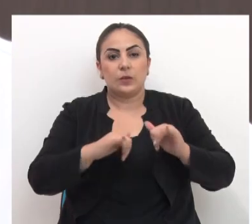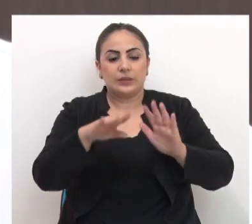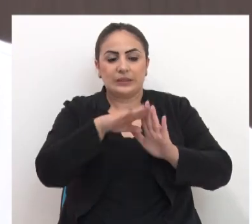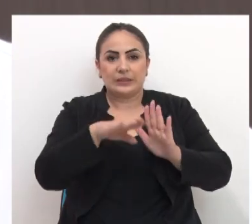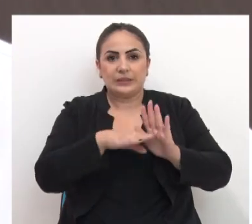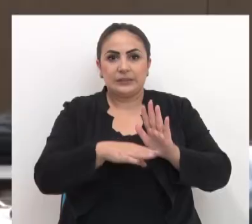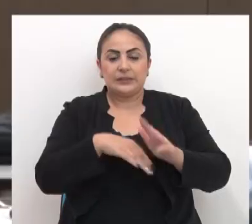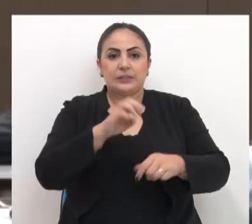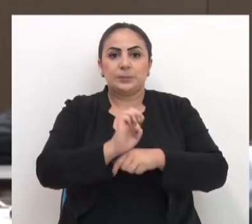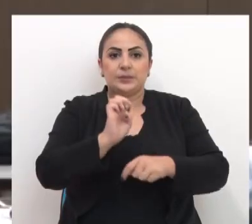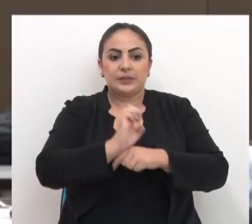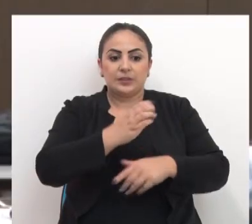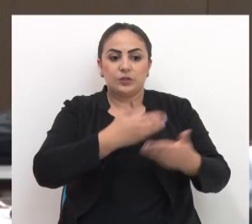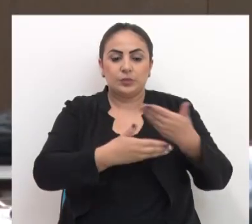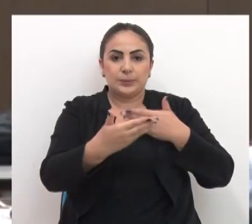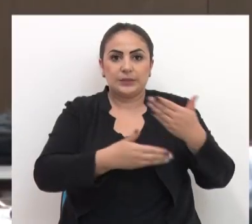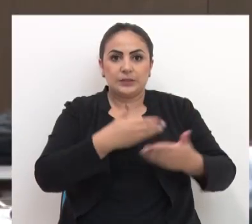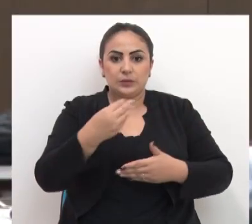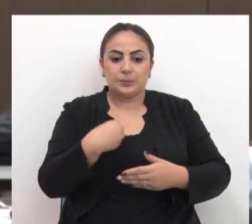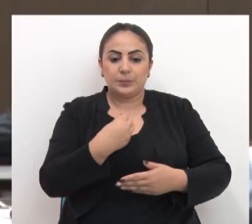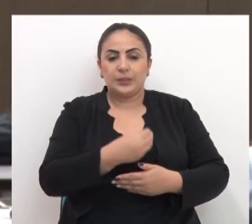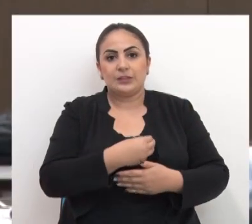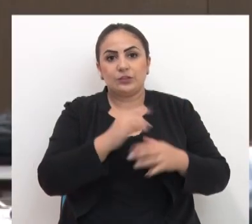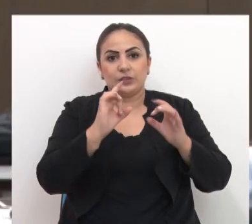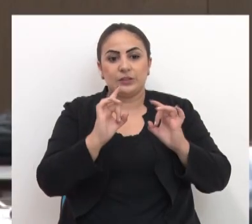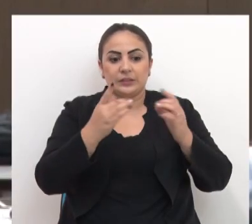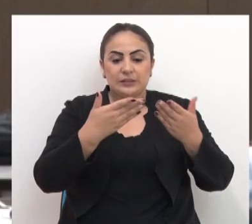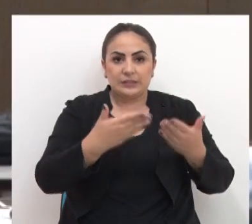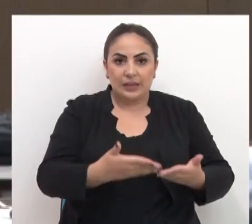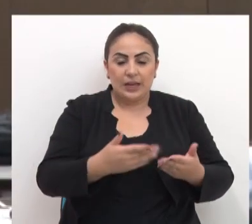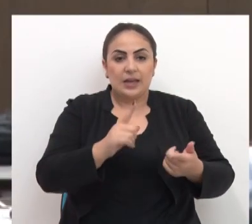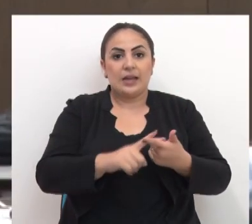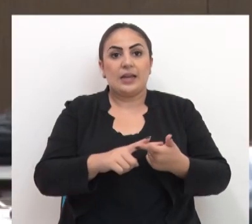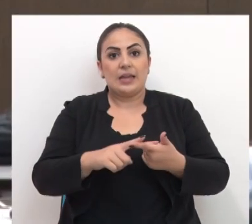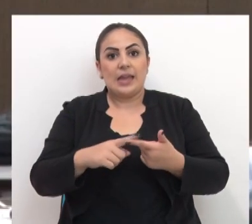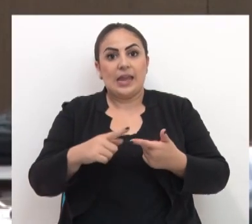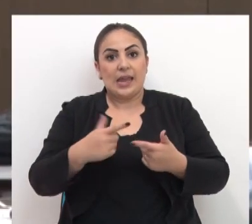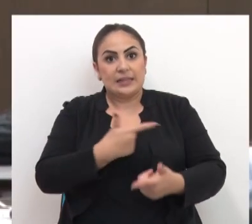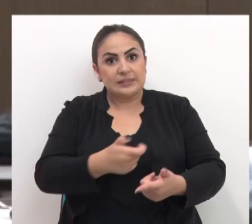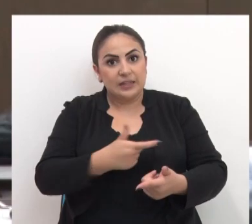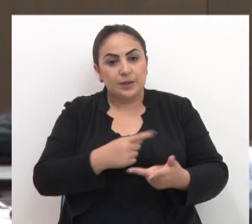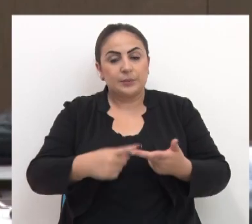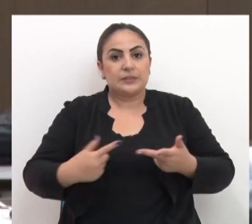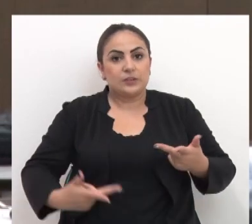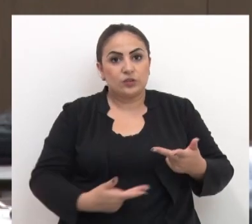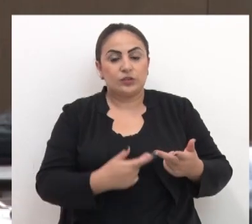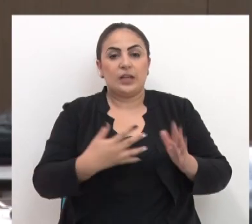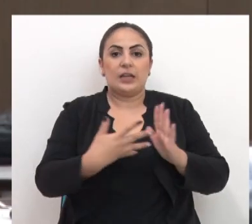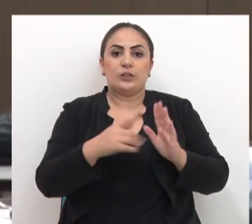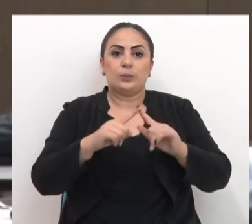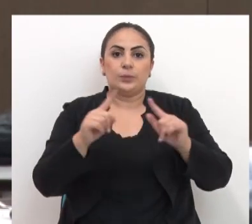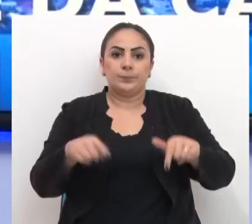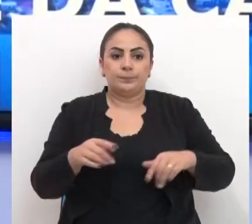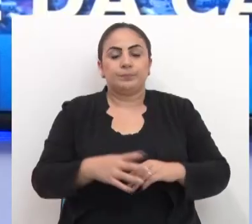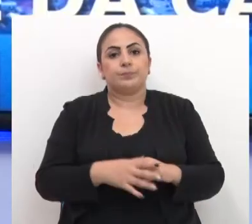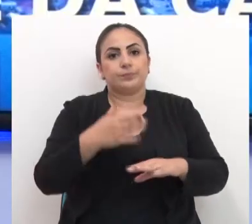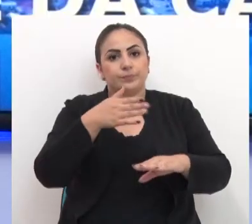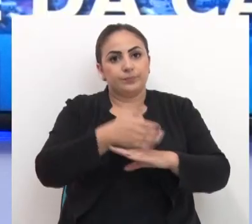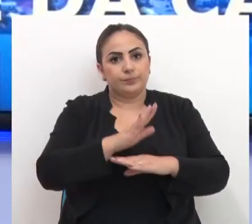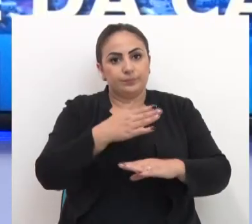da lista de espera em consultas médicas por especialidades, exames e cirurgias na rede pública.